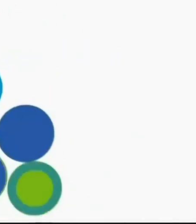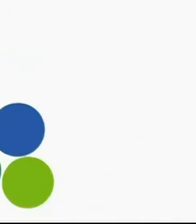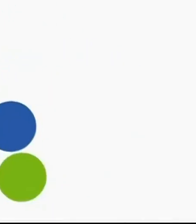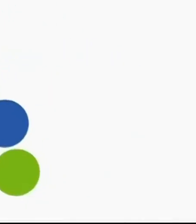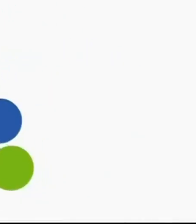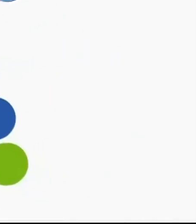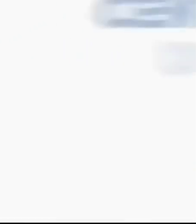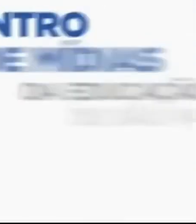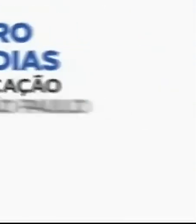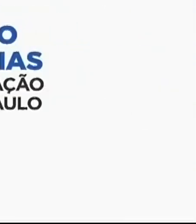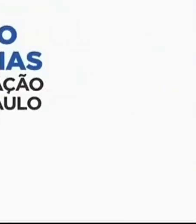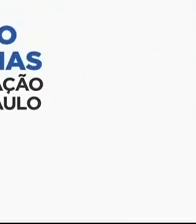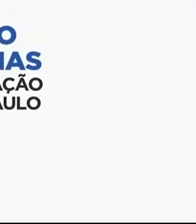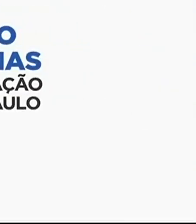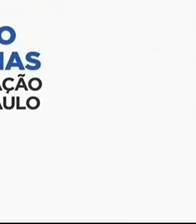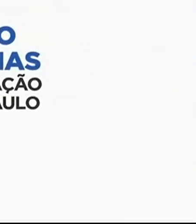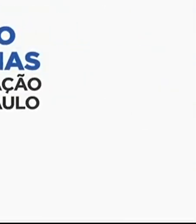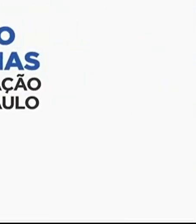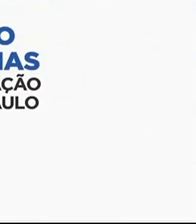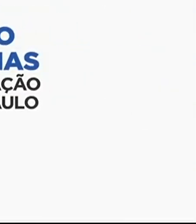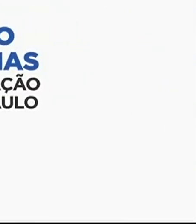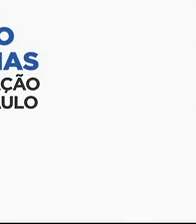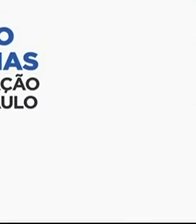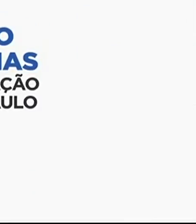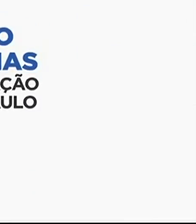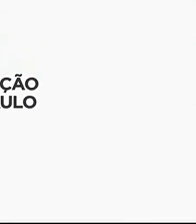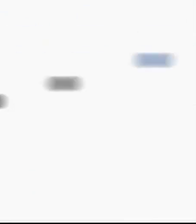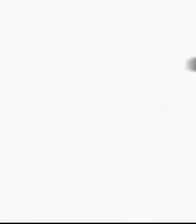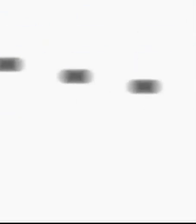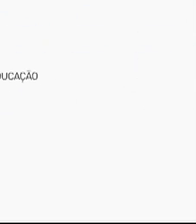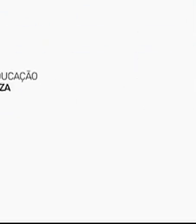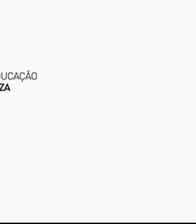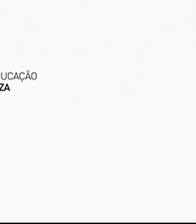T. T. T. T. T. T. T.